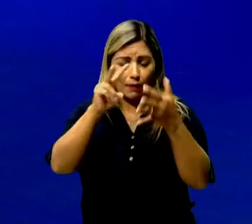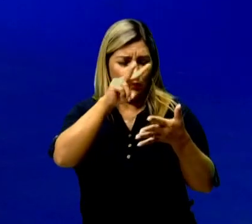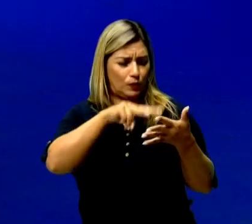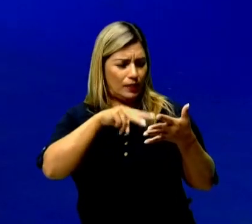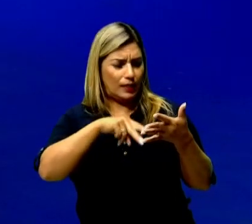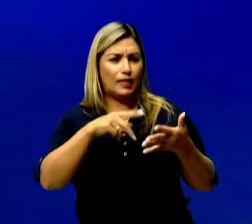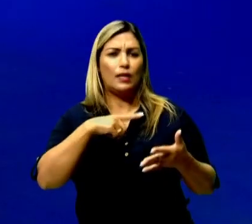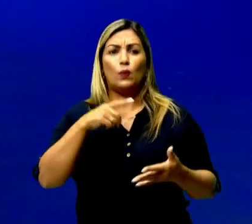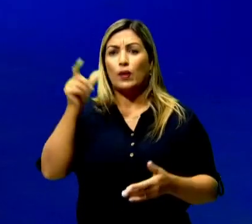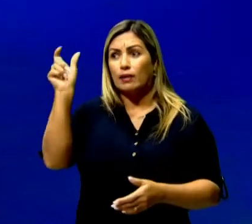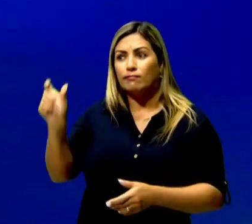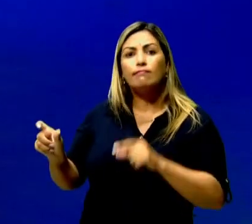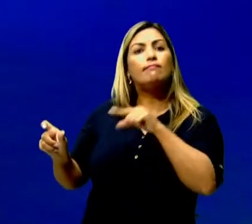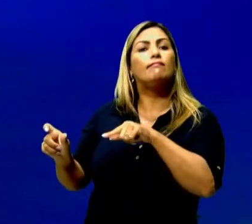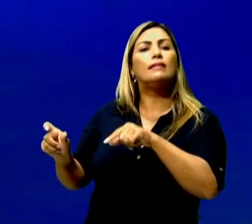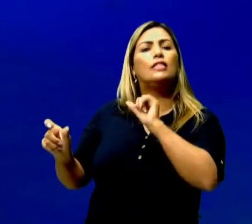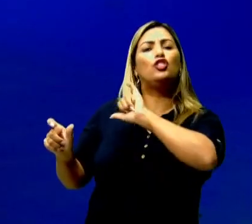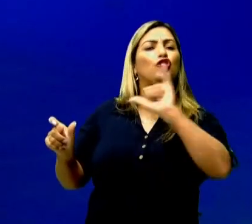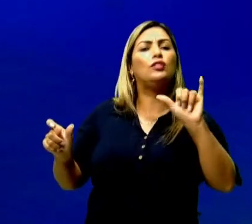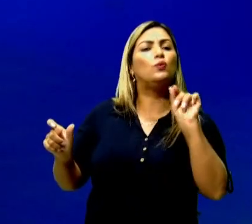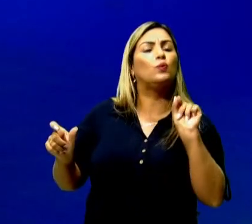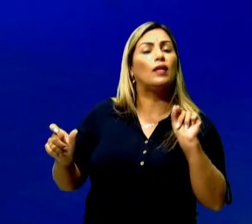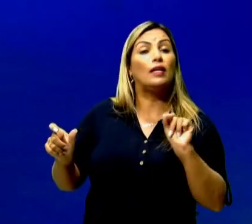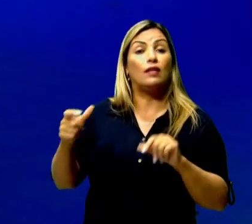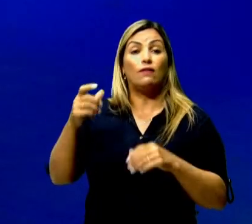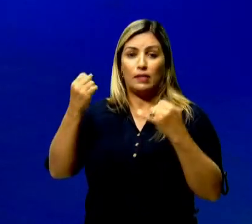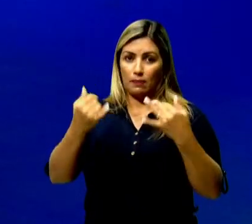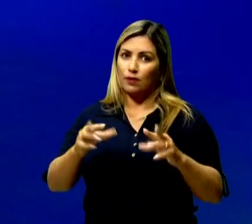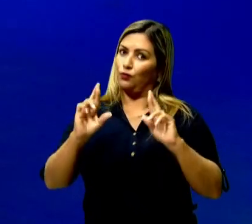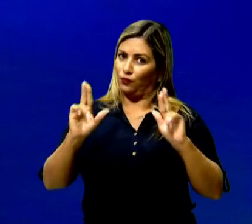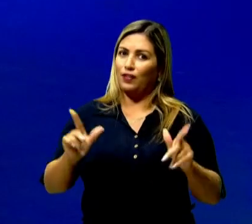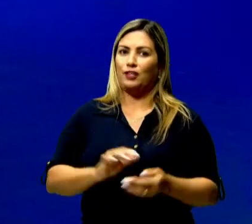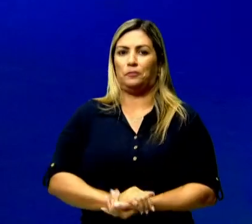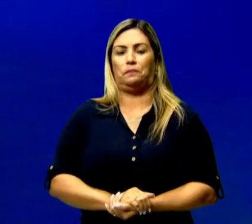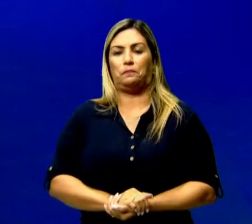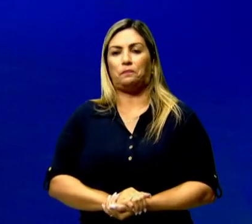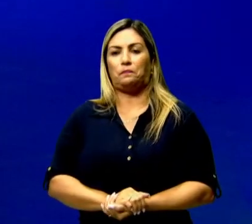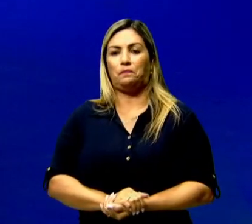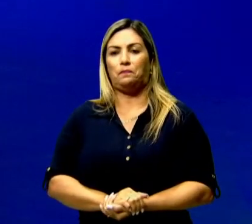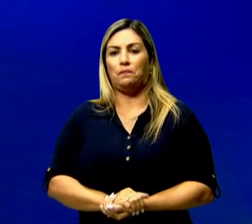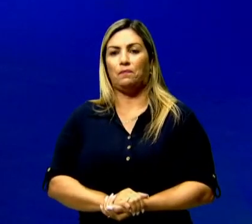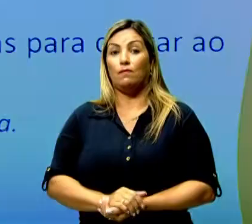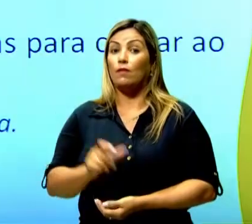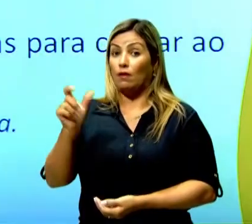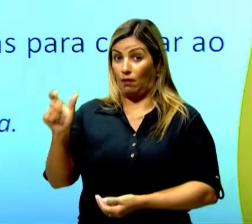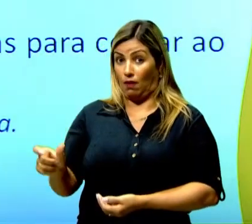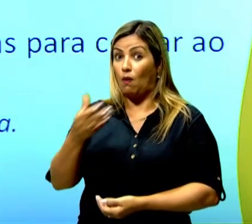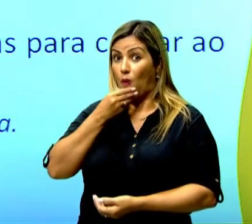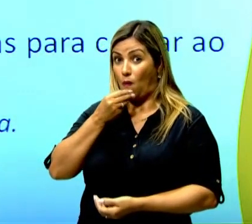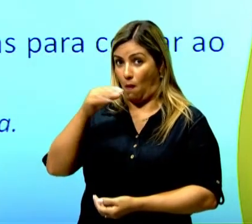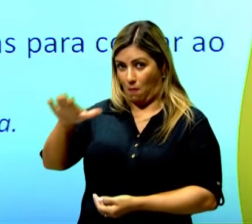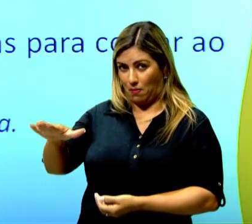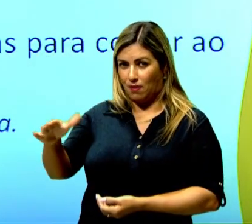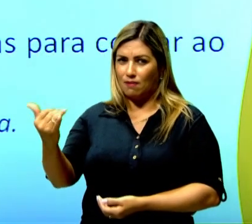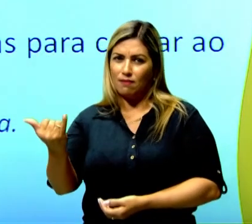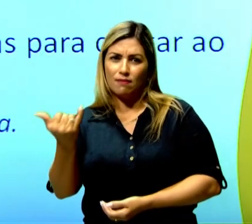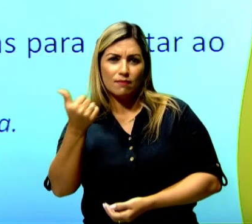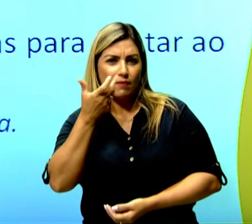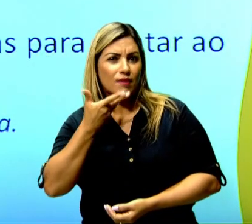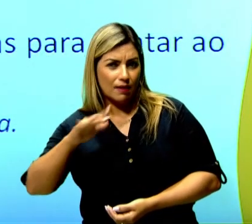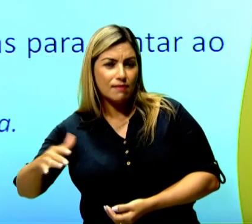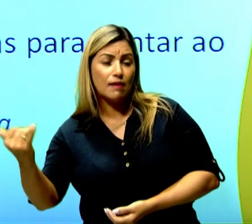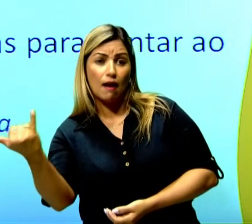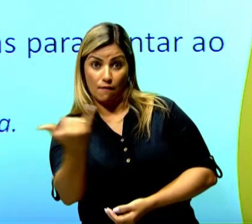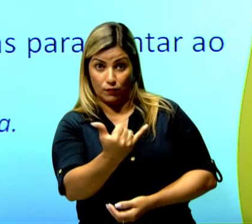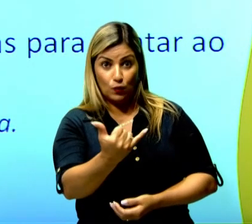personagem disse, pensou, sentiu, ele vai fazer da seguinte maneira. O garoto avisou que entraria na casa